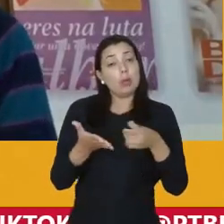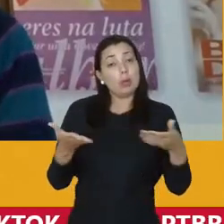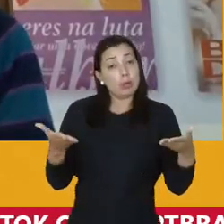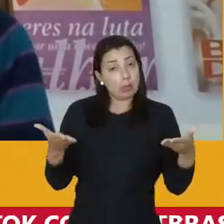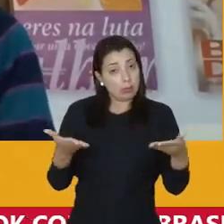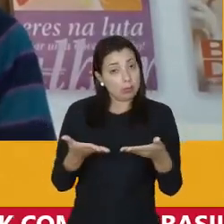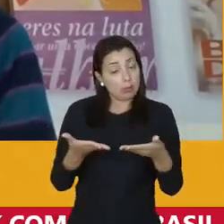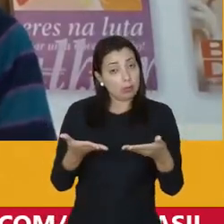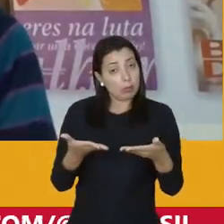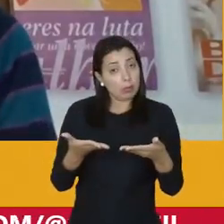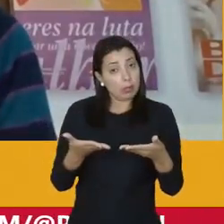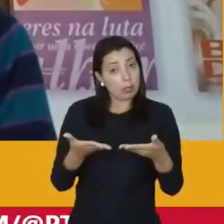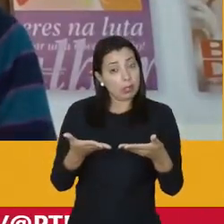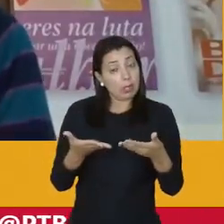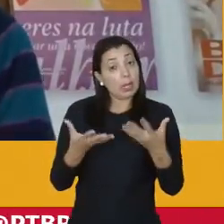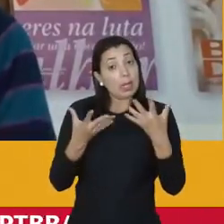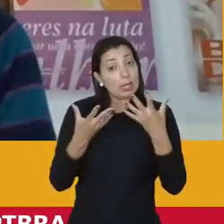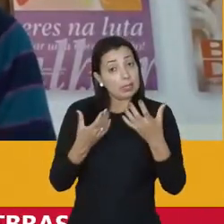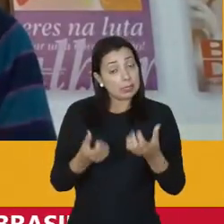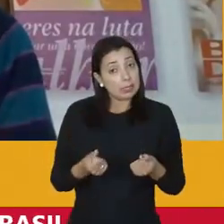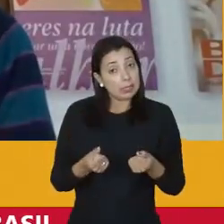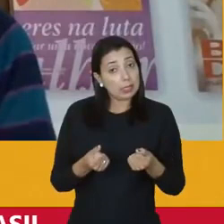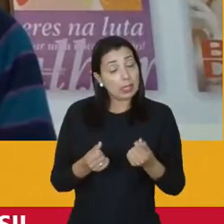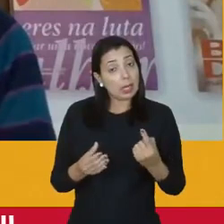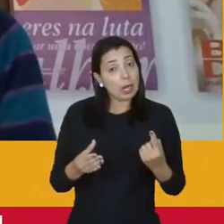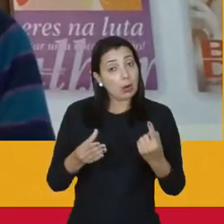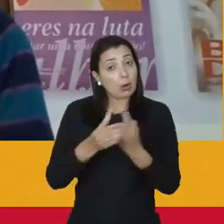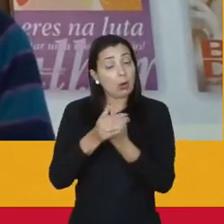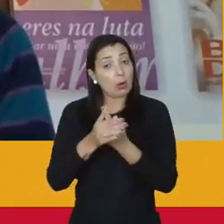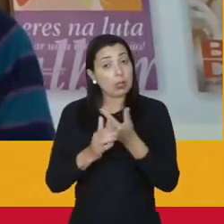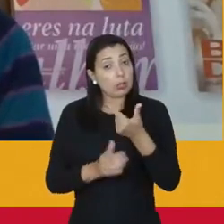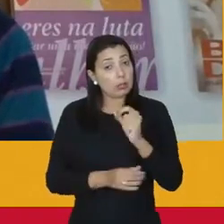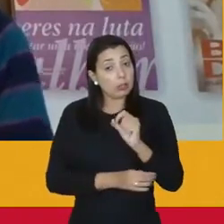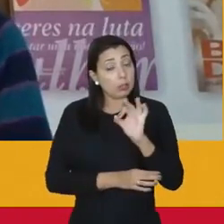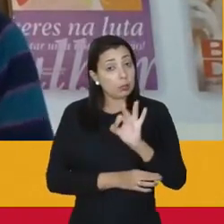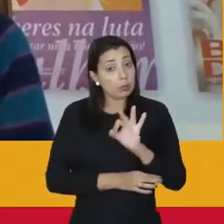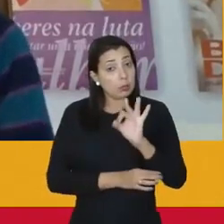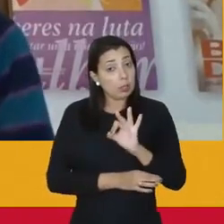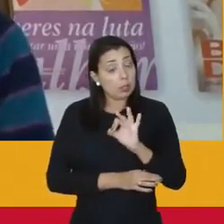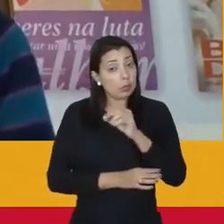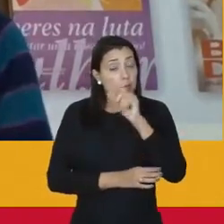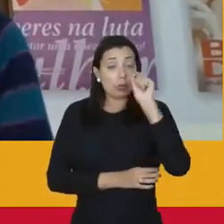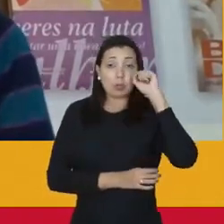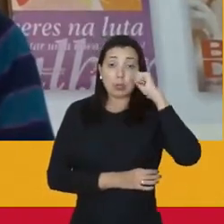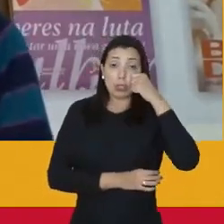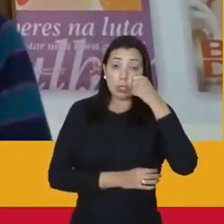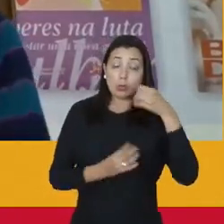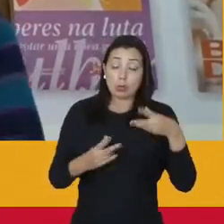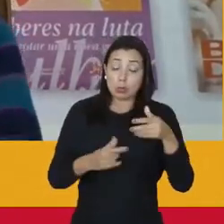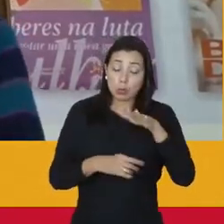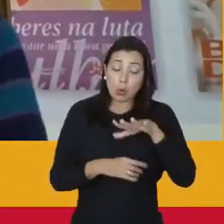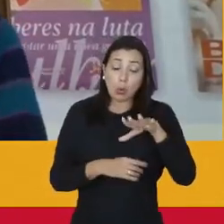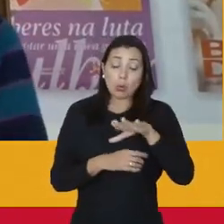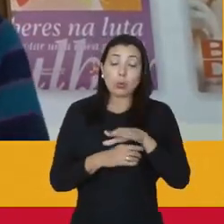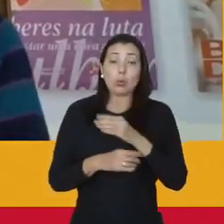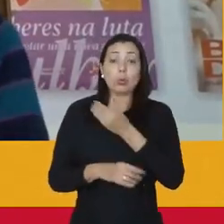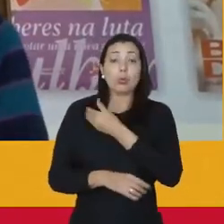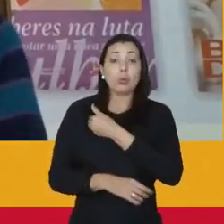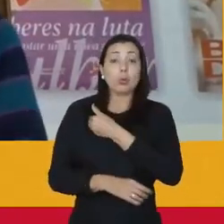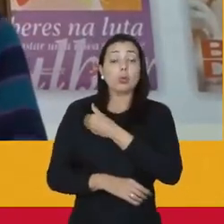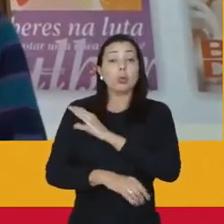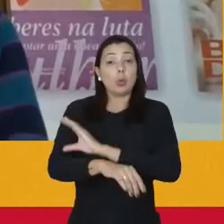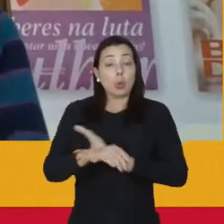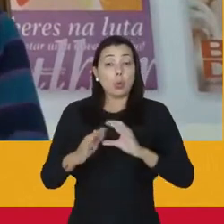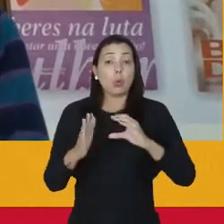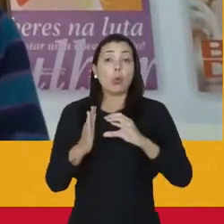a admitir a cota de no mínimo 20% de negros e negras em todos os concursos públicos da cidade